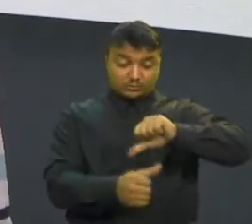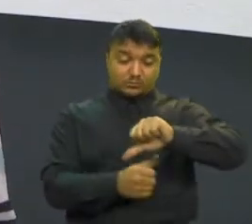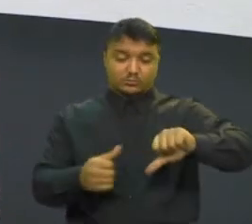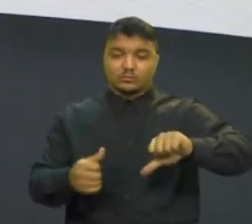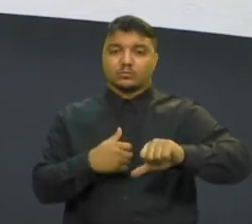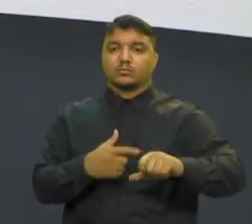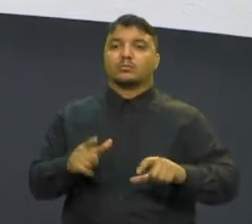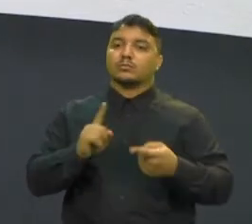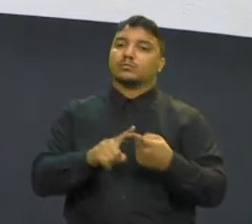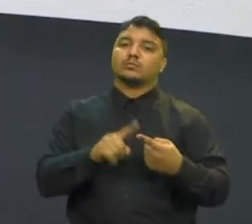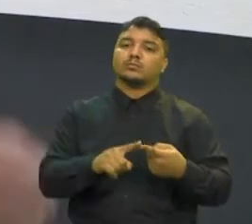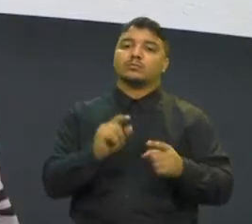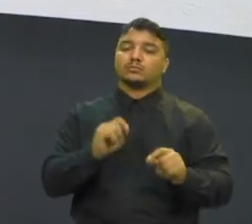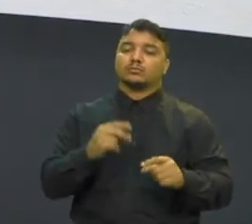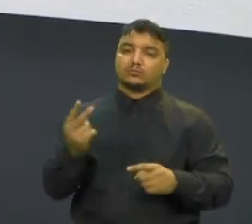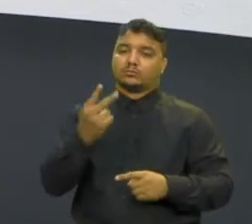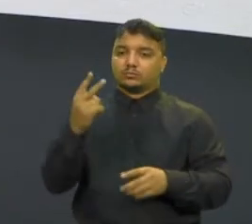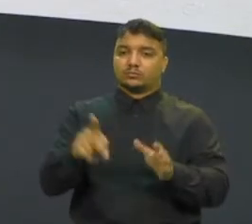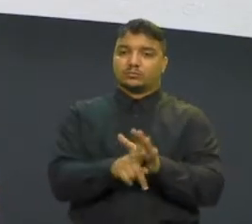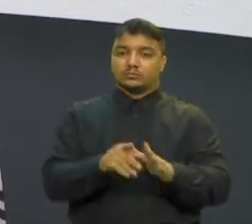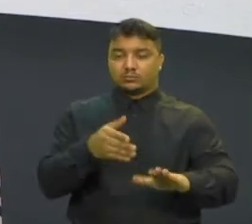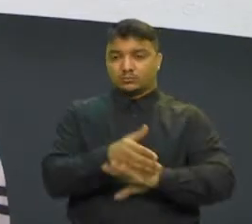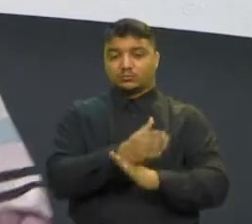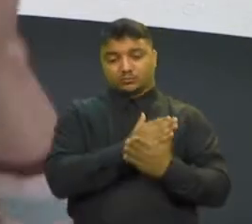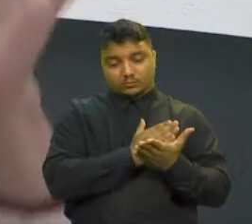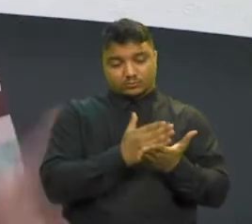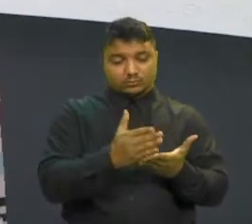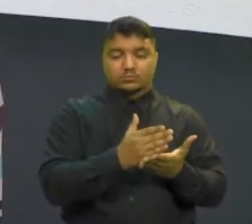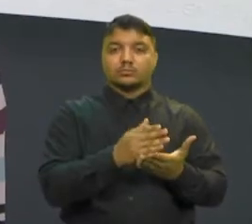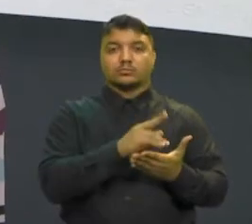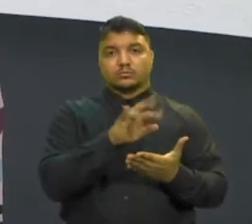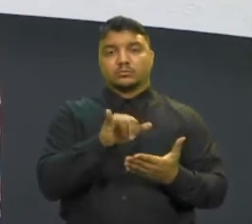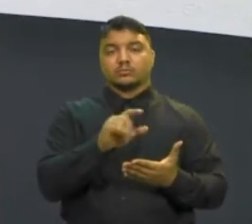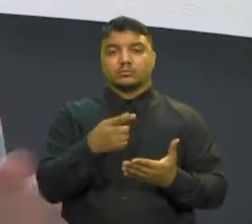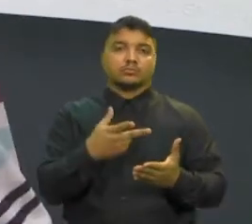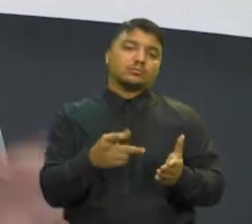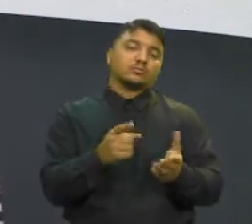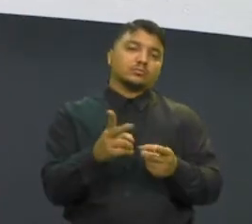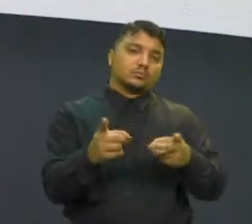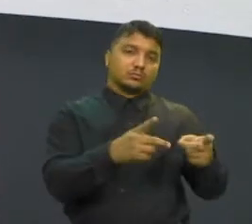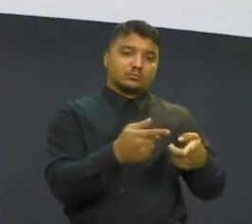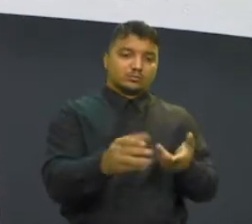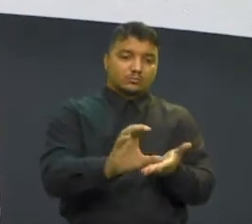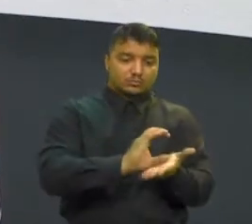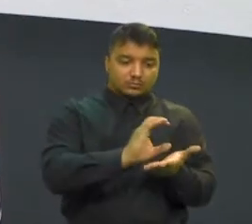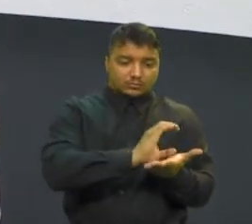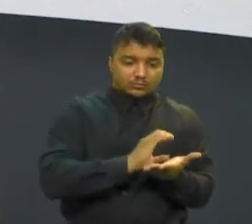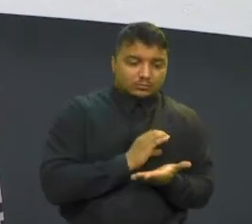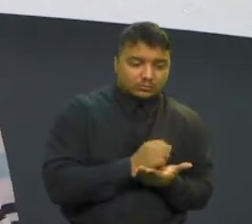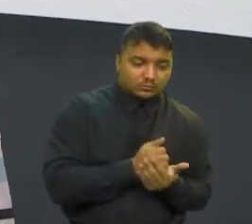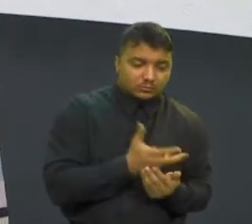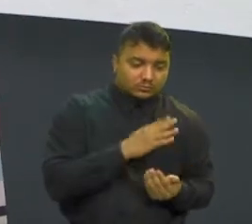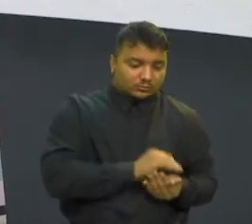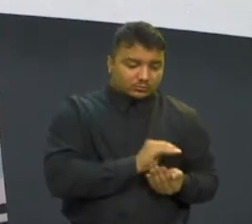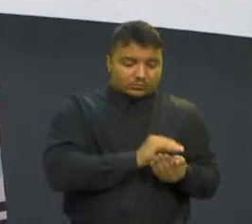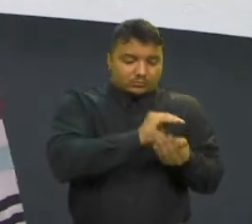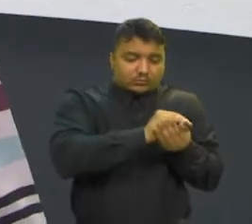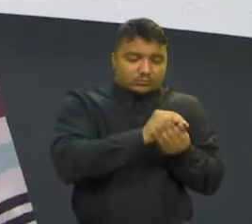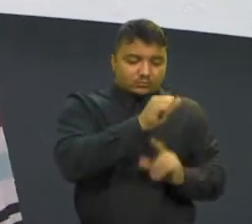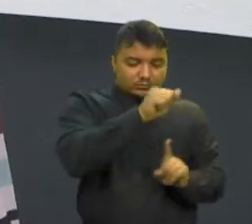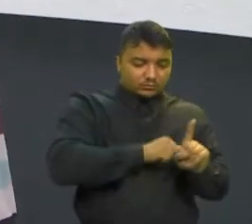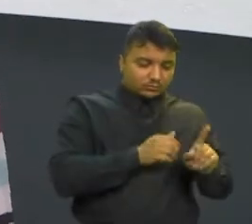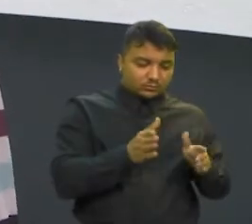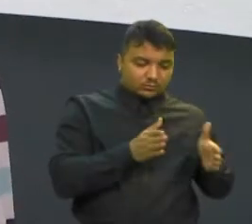envolve tanto o valor que entra Com relação à questão das vendas Então qual é o faturamento que a empresa tem durante o mês